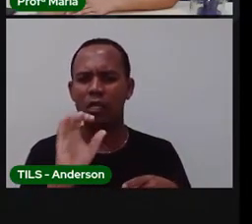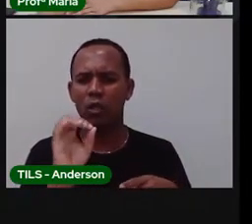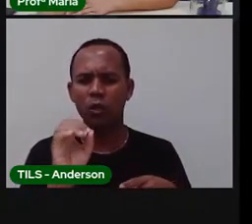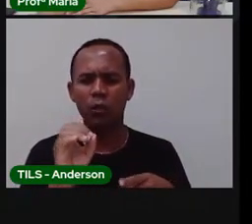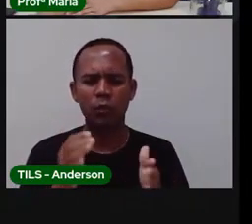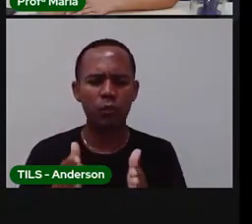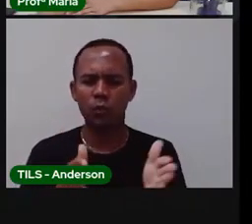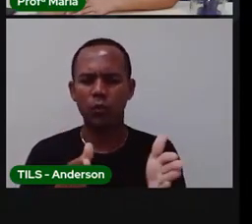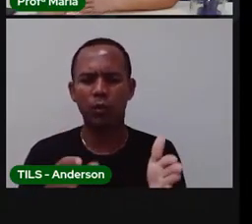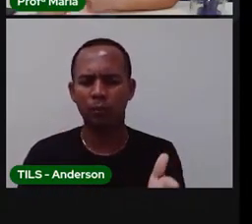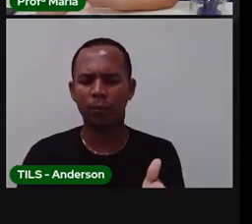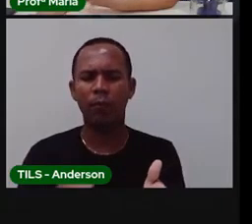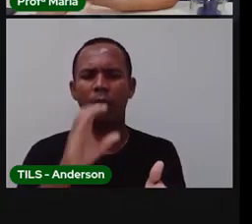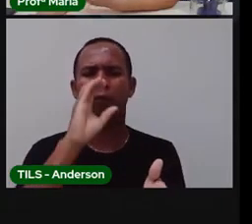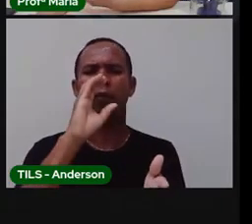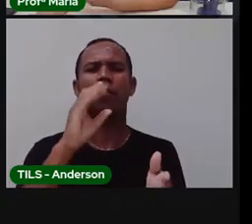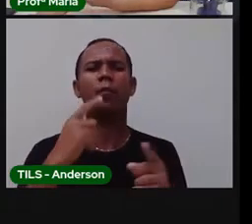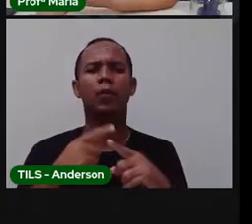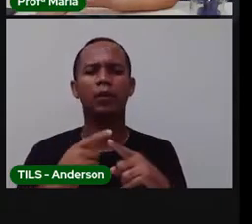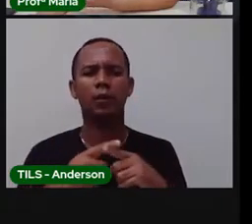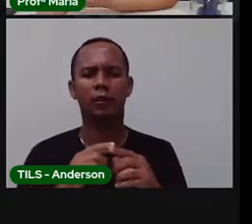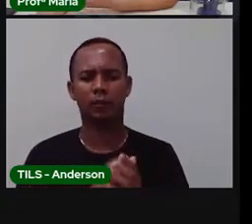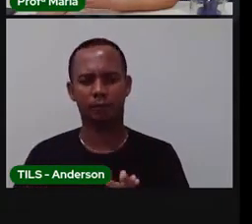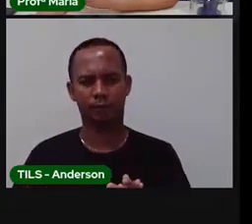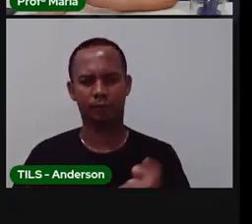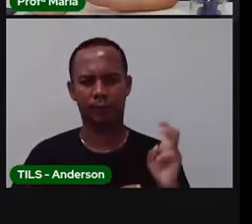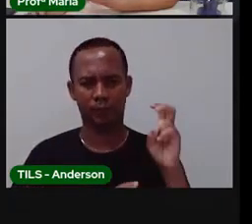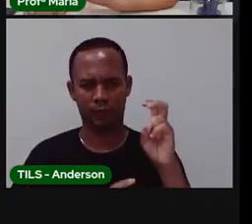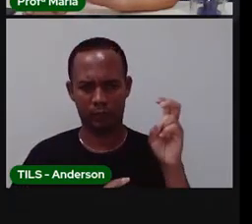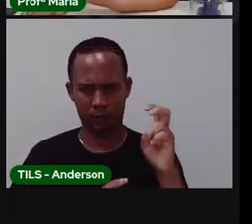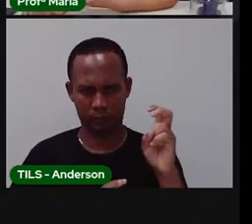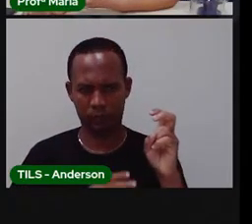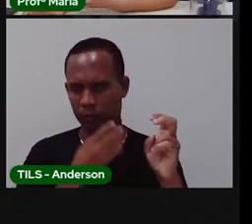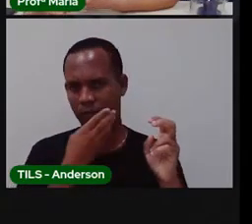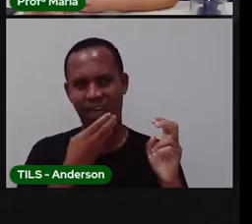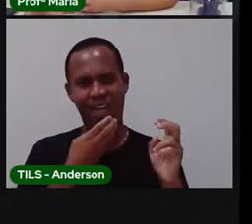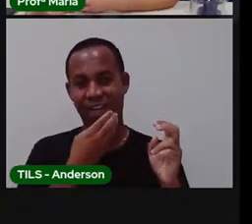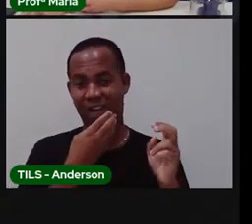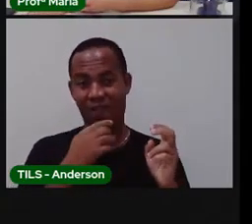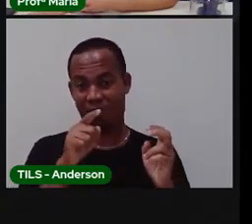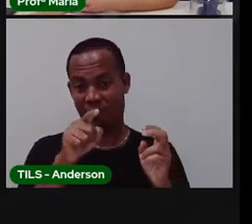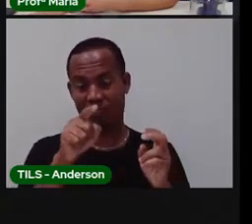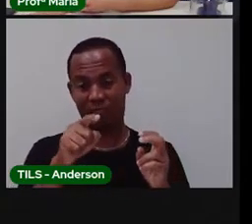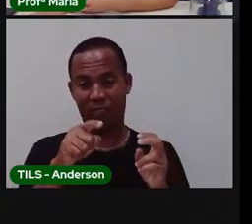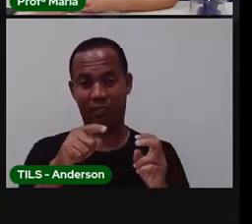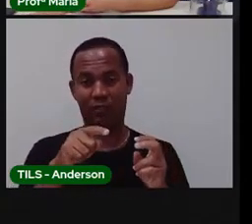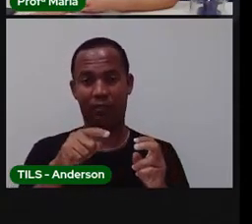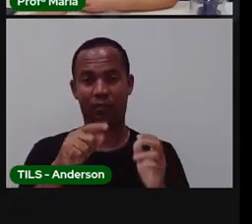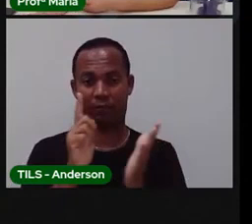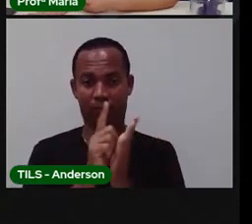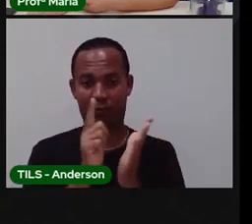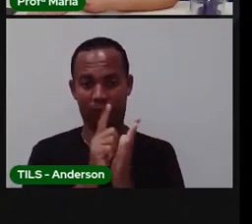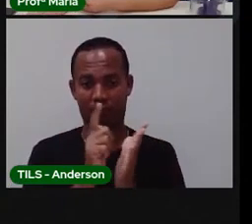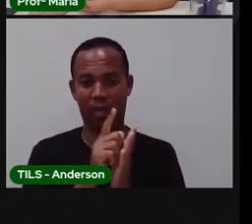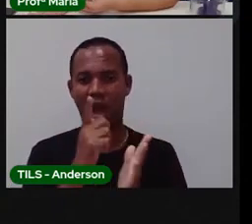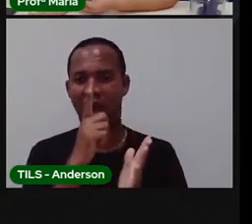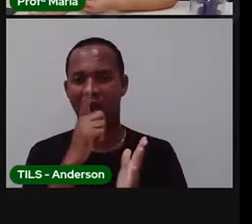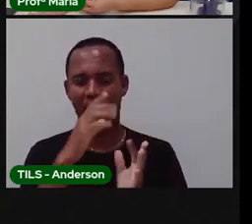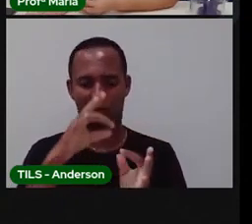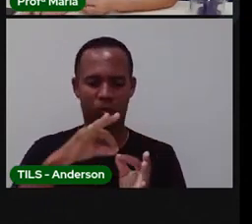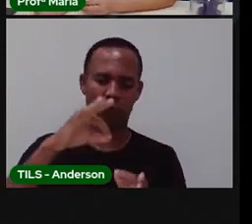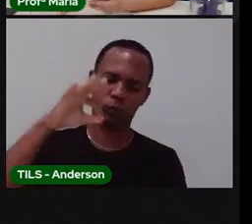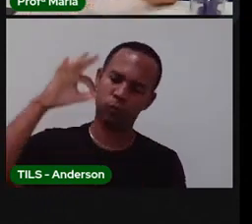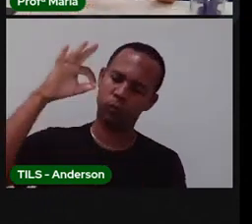construa ainda no caderno com as informações do recibo de água você vai pegar um recibo de água da sua casa um gráfico de